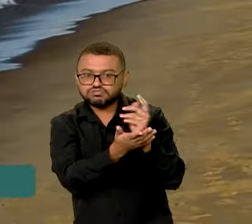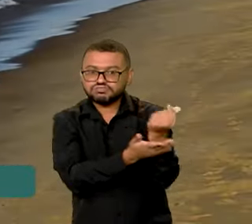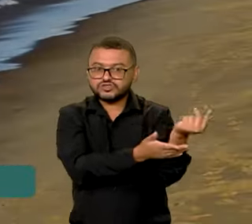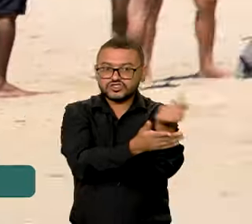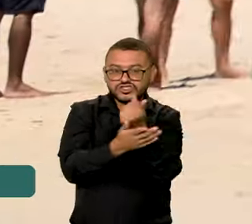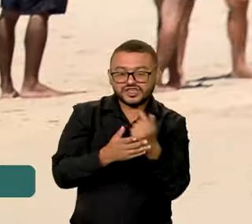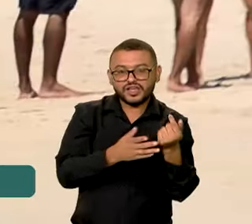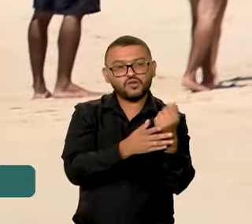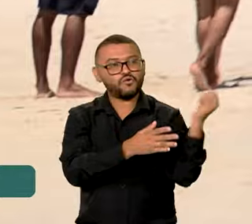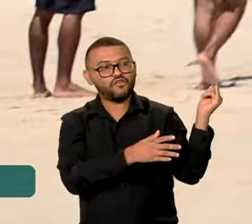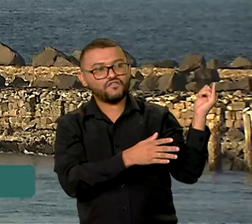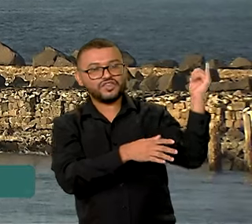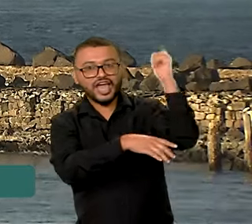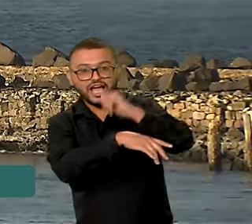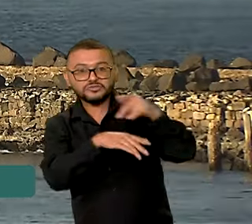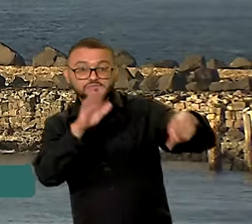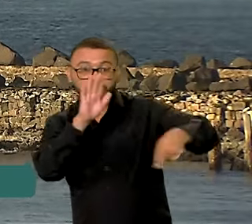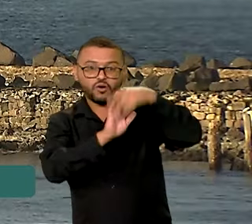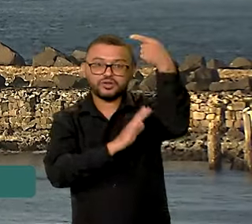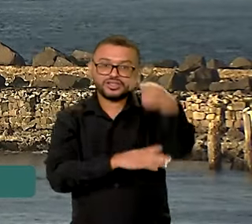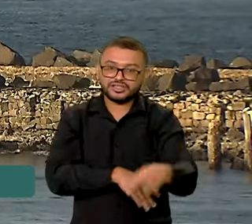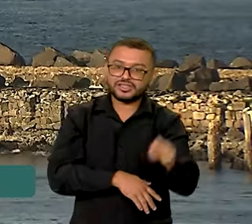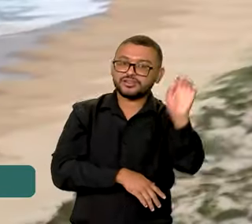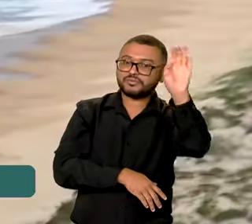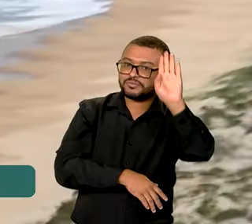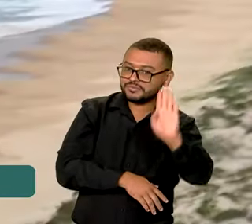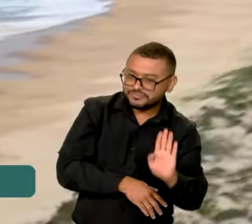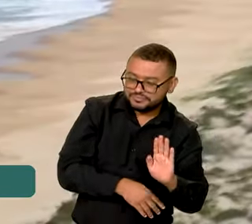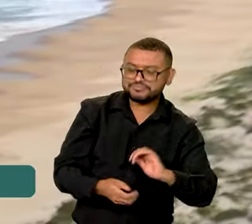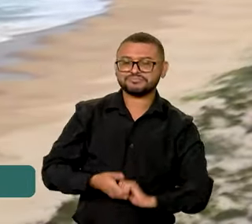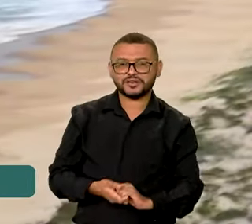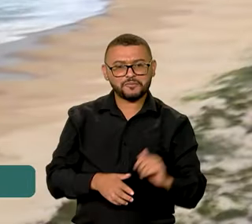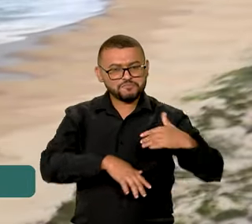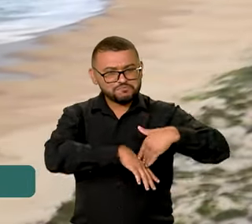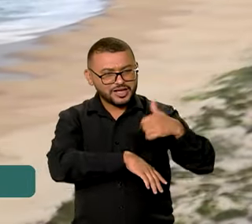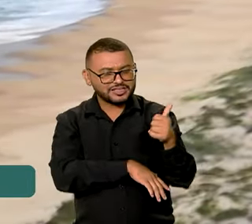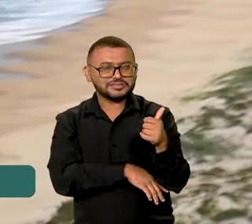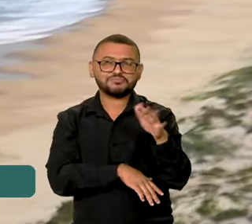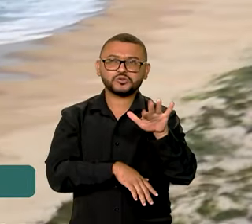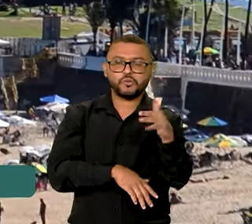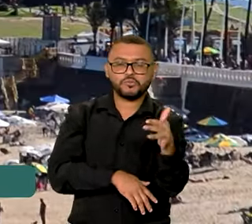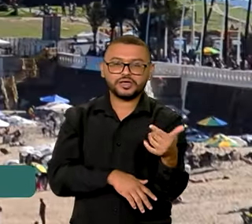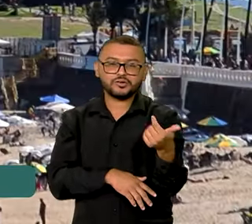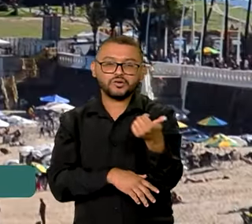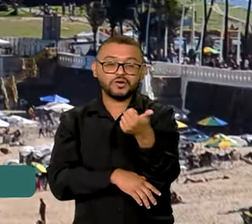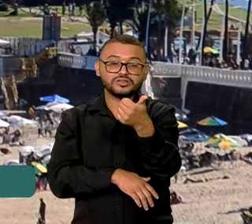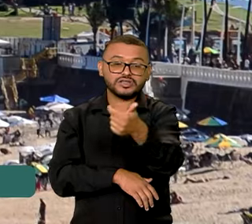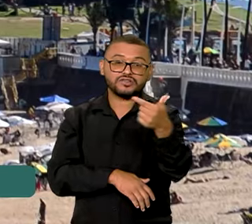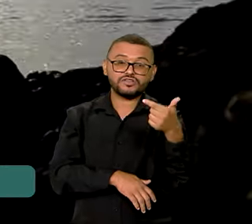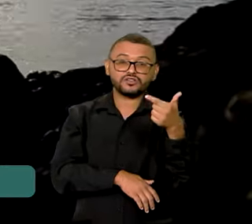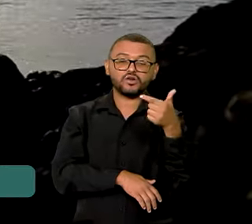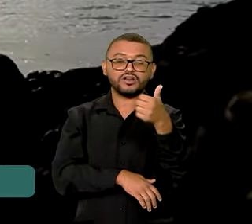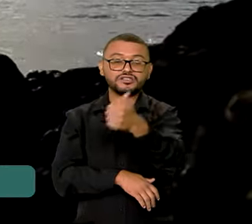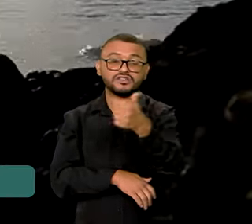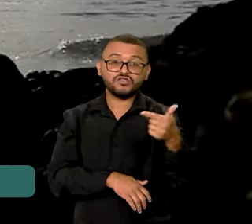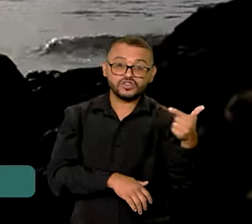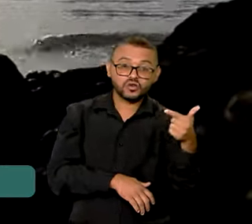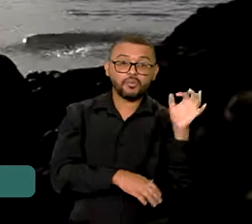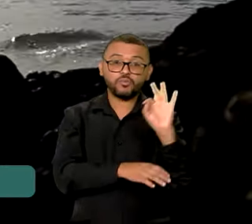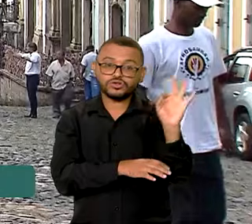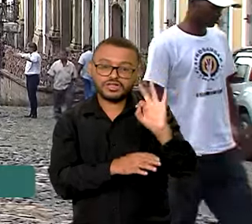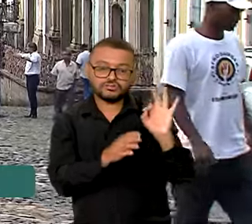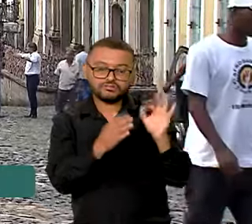viagens realizadas somente dentro do país. Um crescimento de 122% em